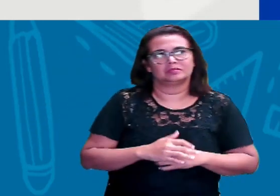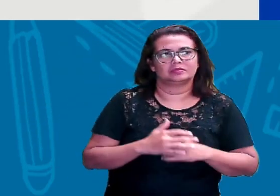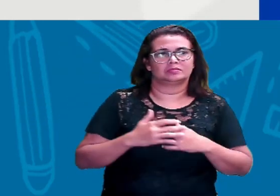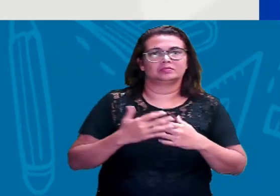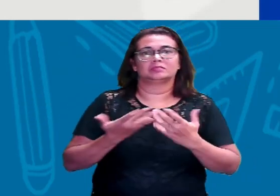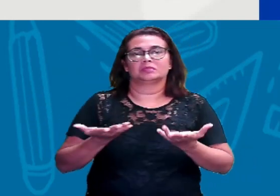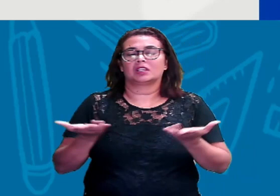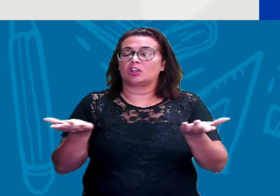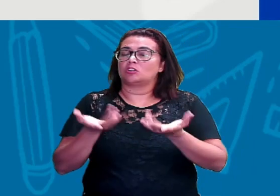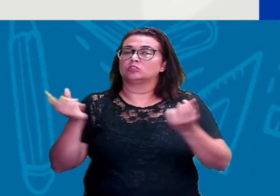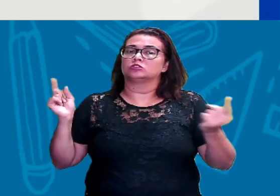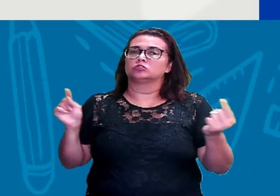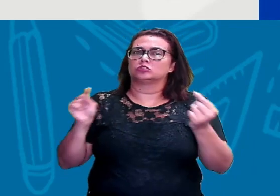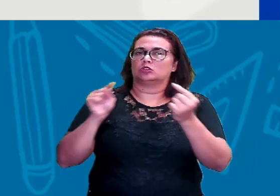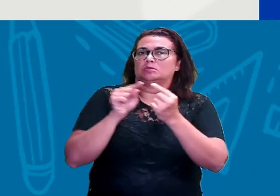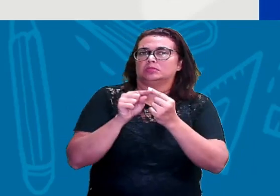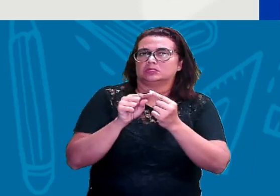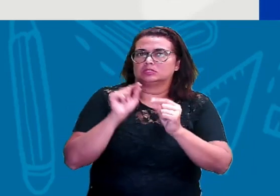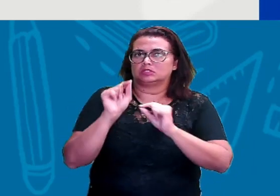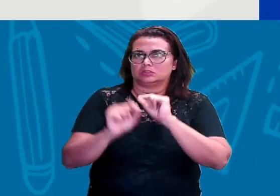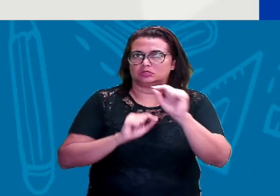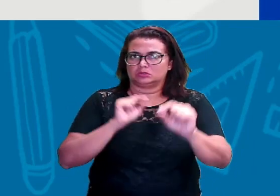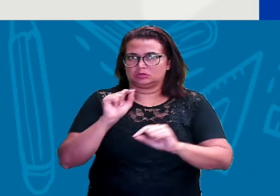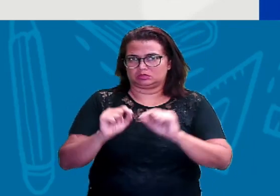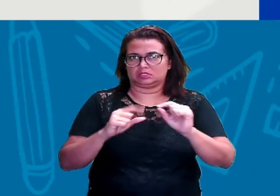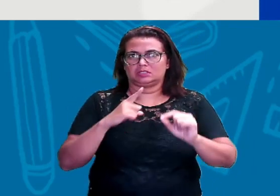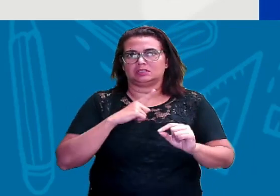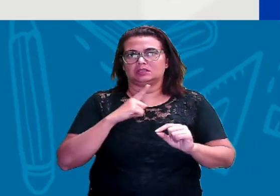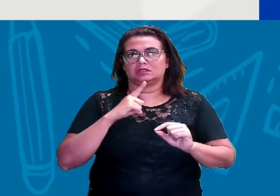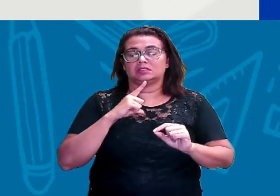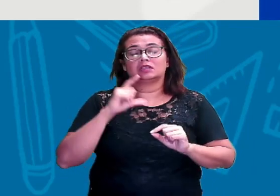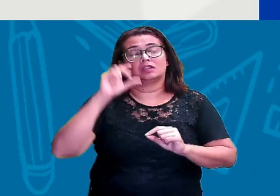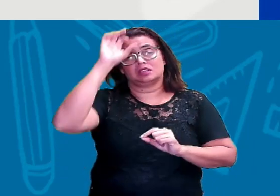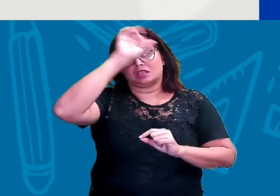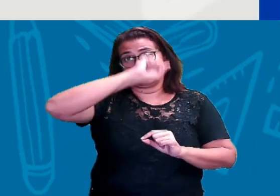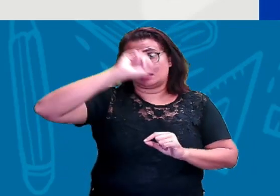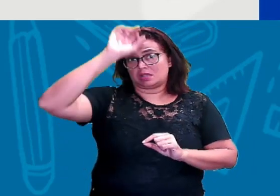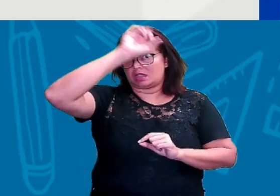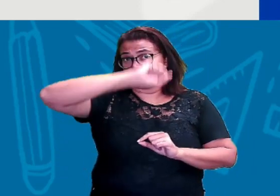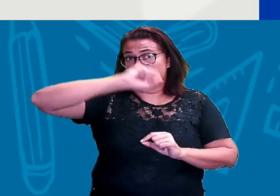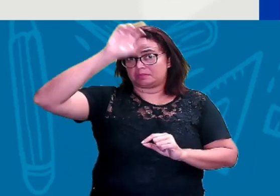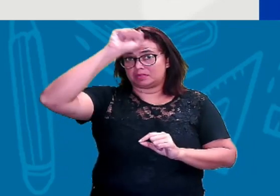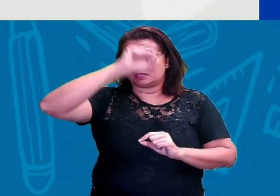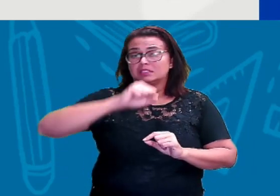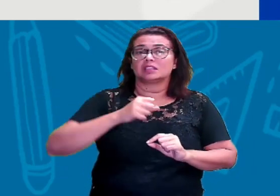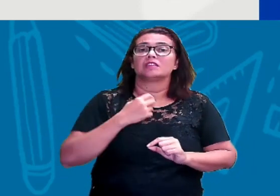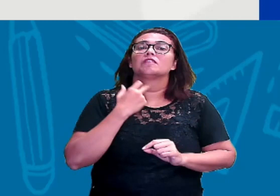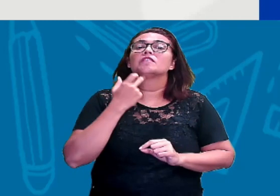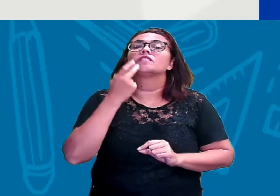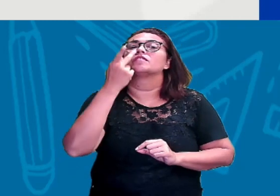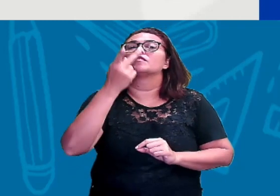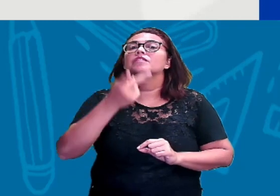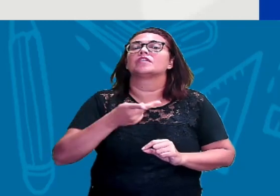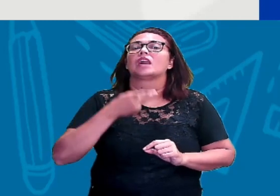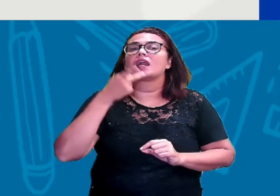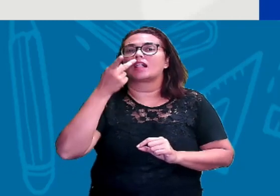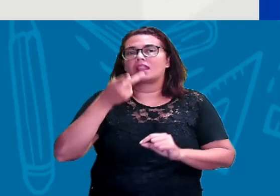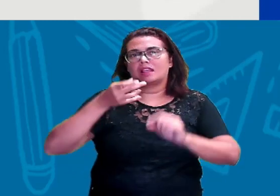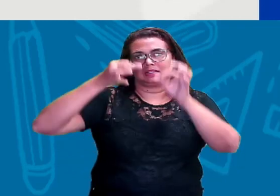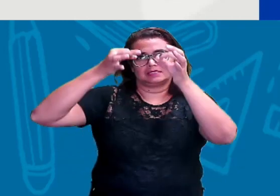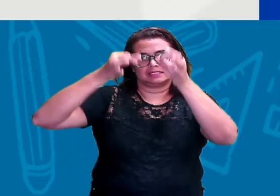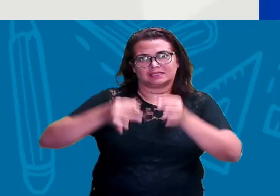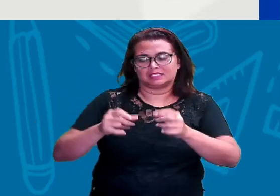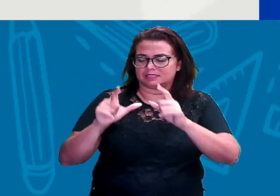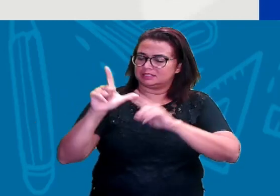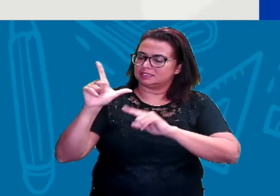da aula de hoje. Qual é? A gente tem esse, que é o de aprender a pronunciar corretamente todas as letras